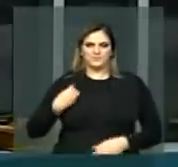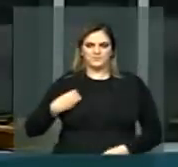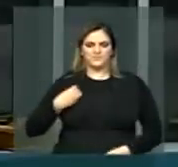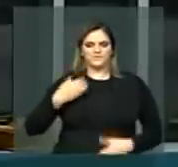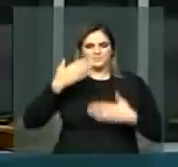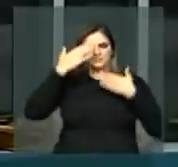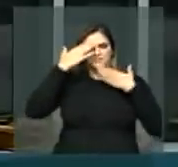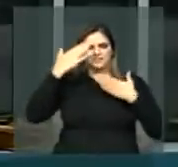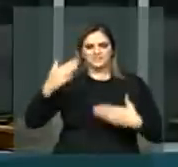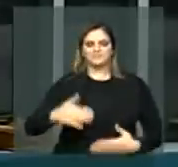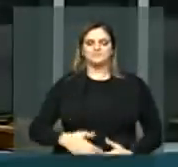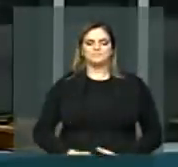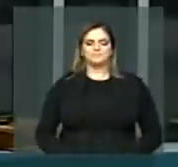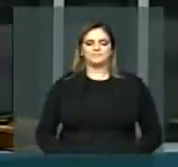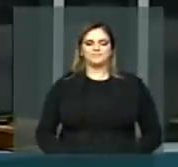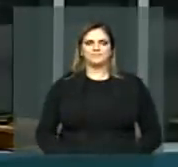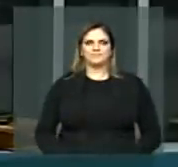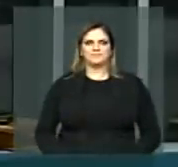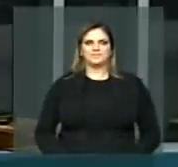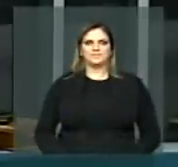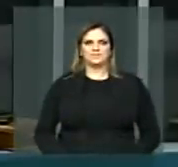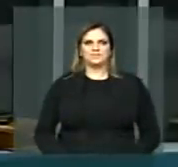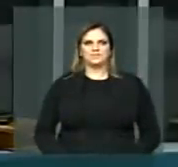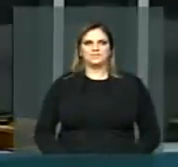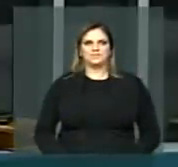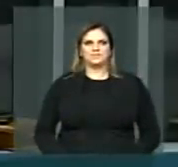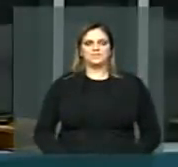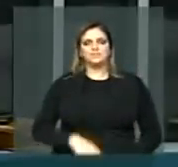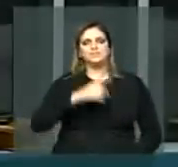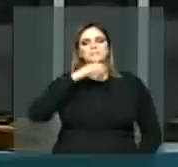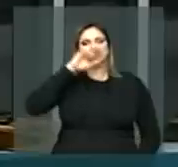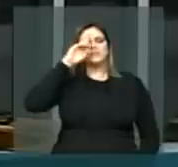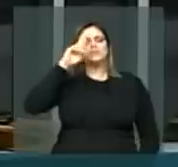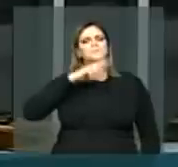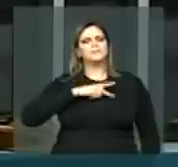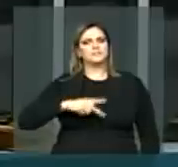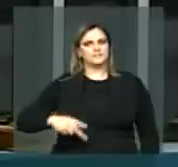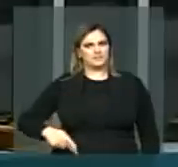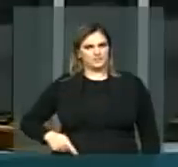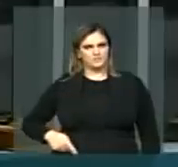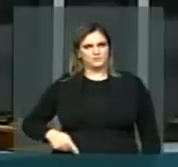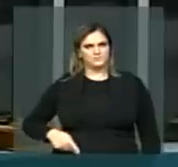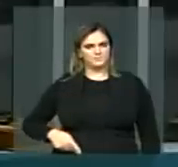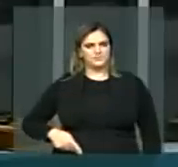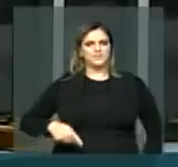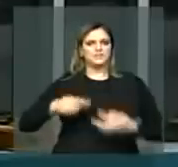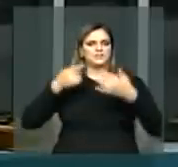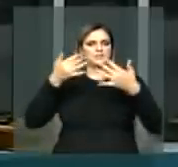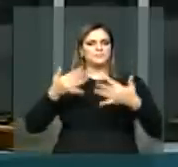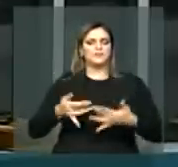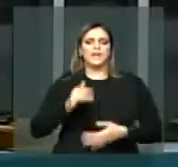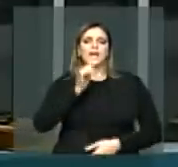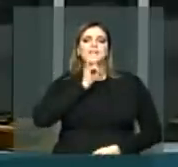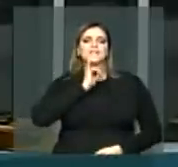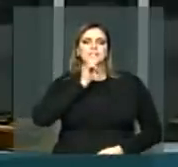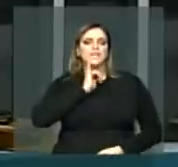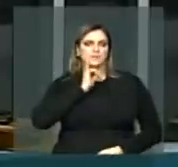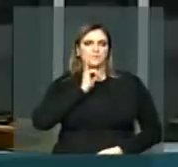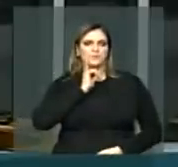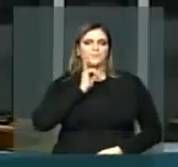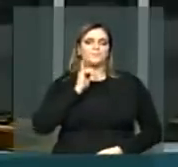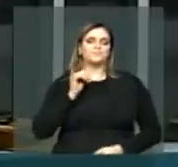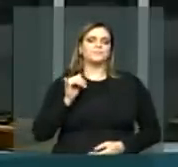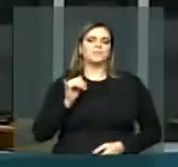tribuna. Muito obrigado. Sr. Presidente, para exemplificar, se o texto